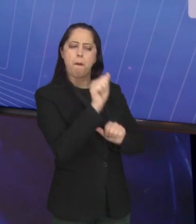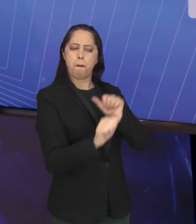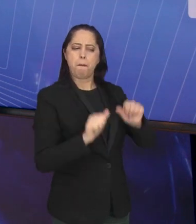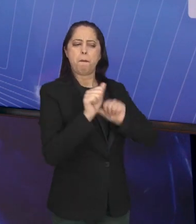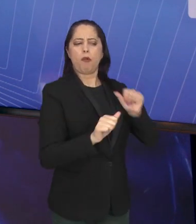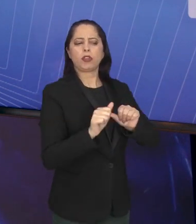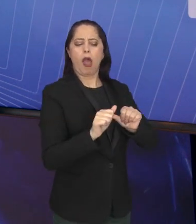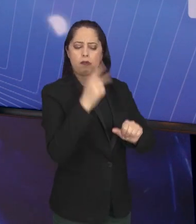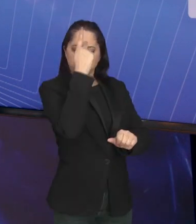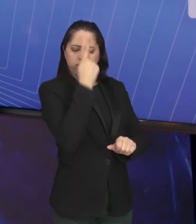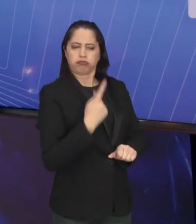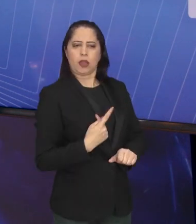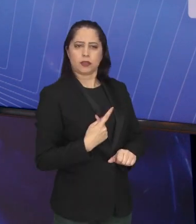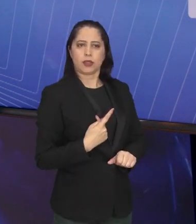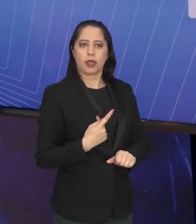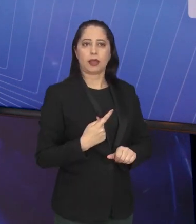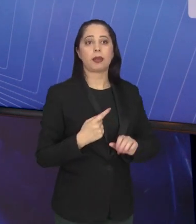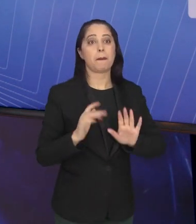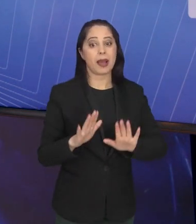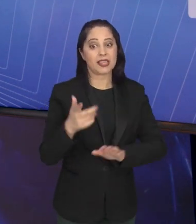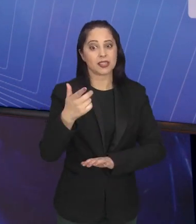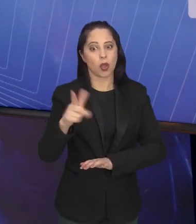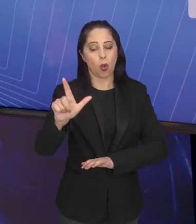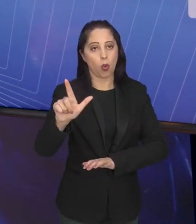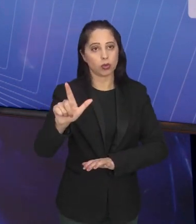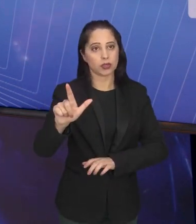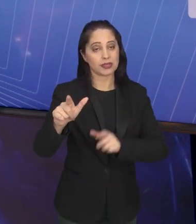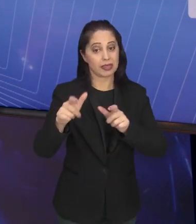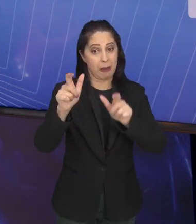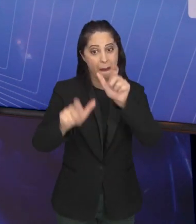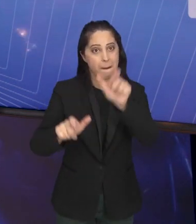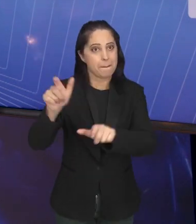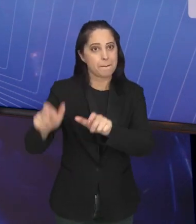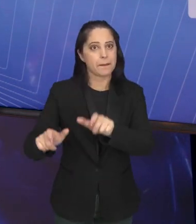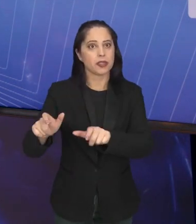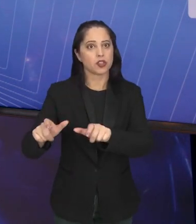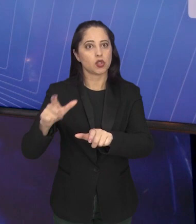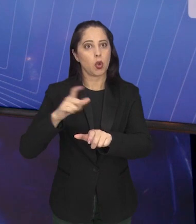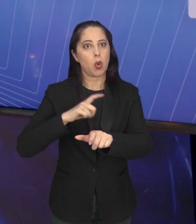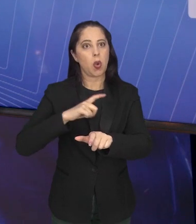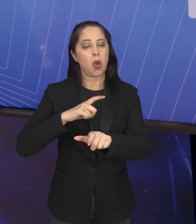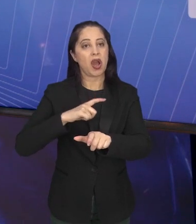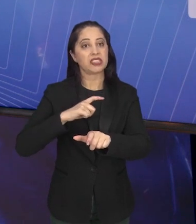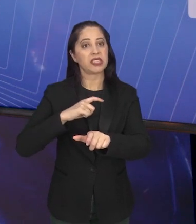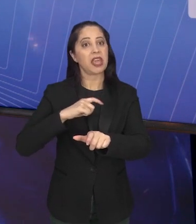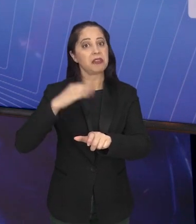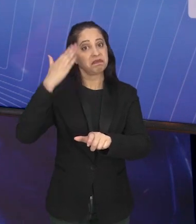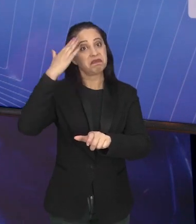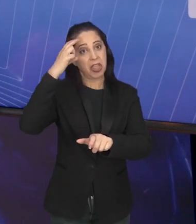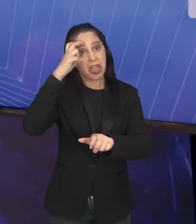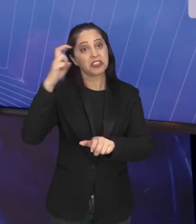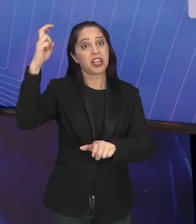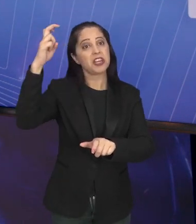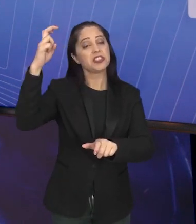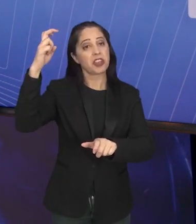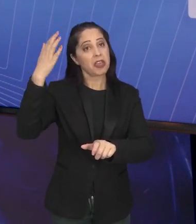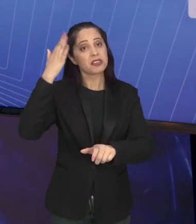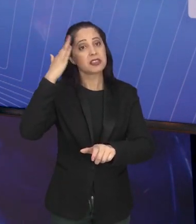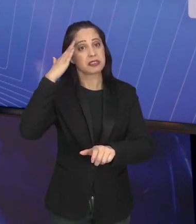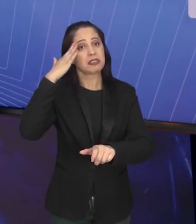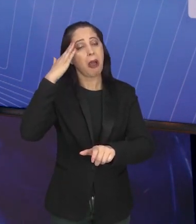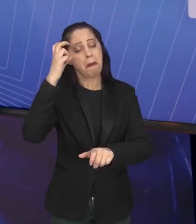o seu negócio. Outras pessoas são muito bons tecnicamente em alguma coisa e querem iniciar um projeto